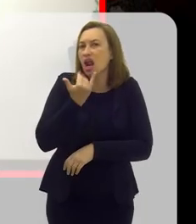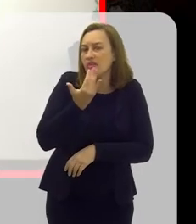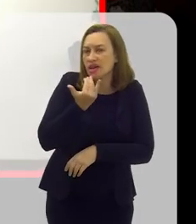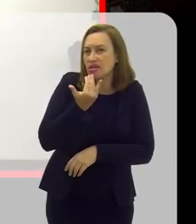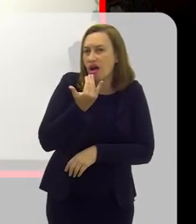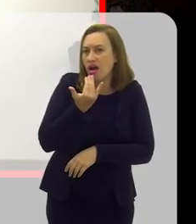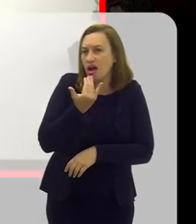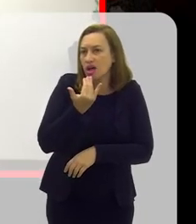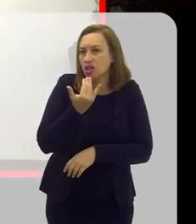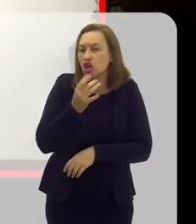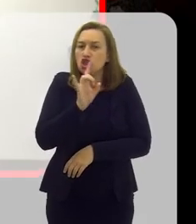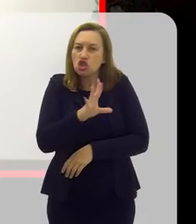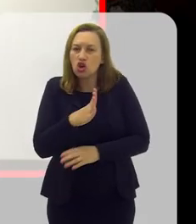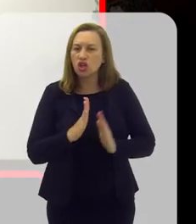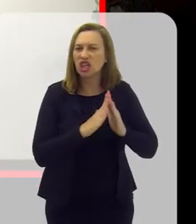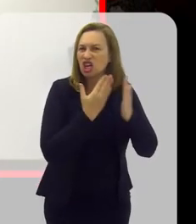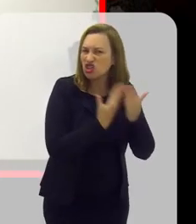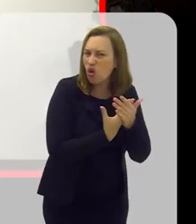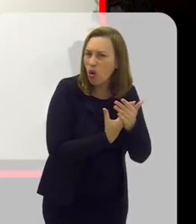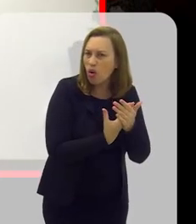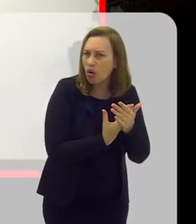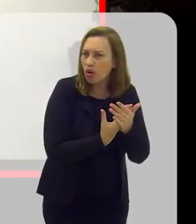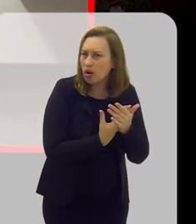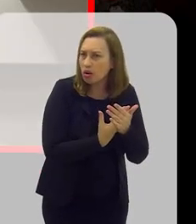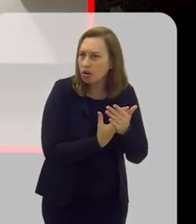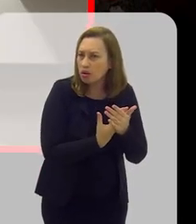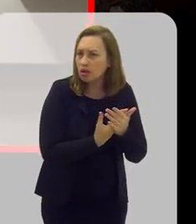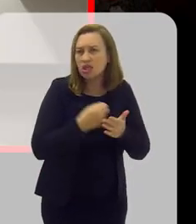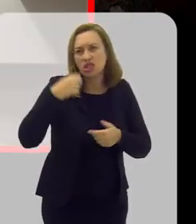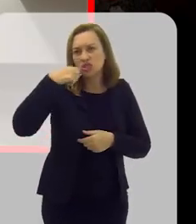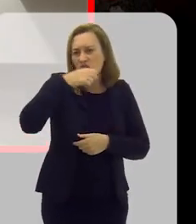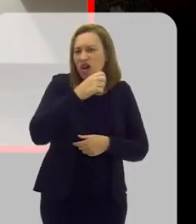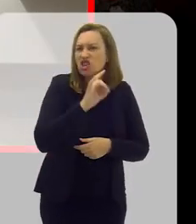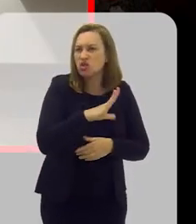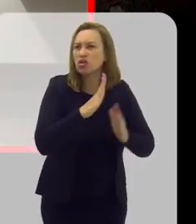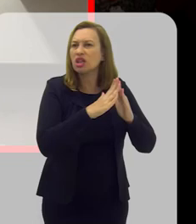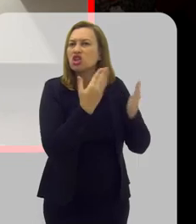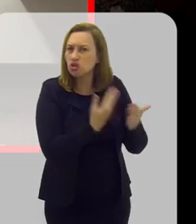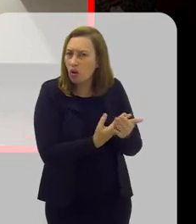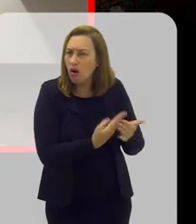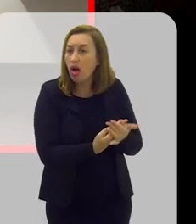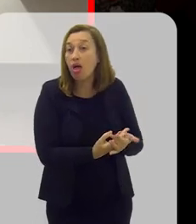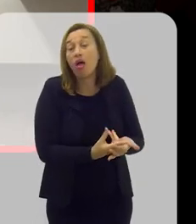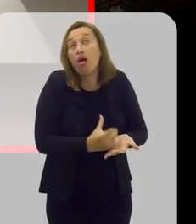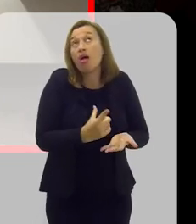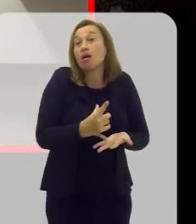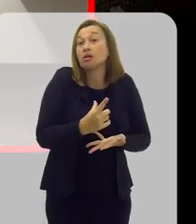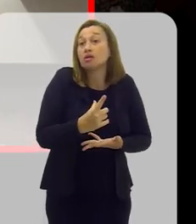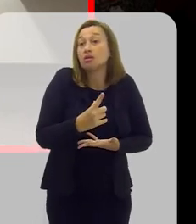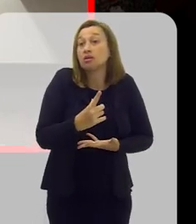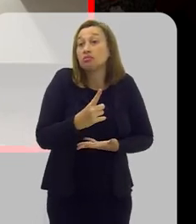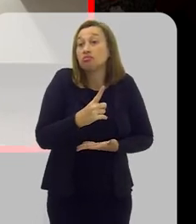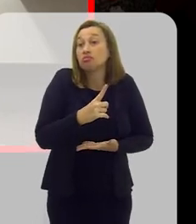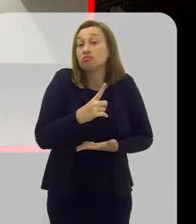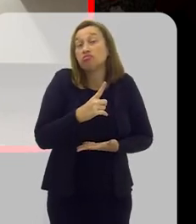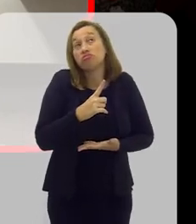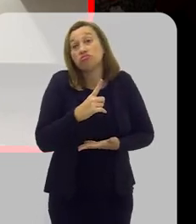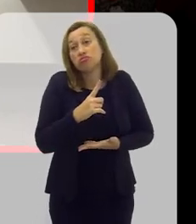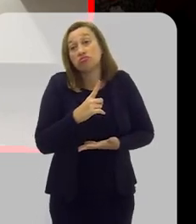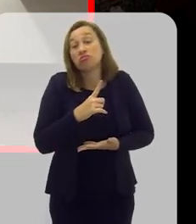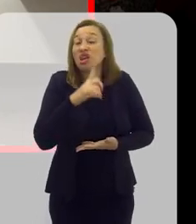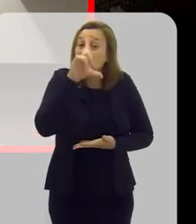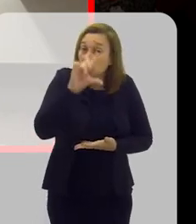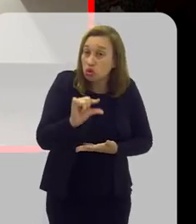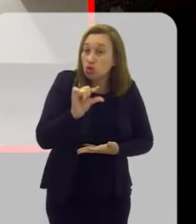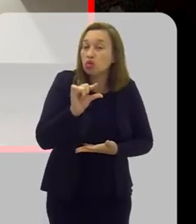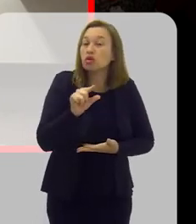muitas crianças se alimentam, às vezes, só na escola, se escovasse só na escola, gente já teria, pelo